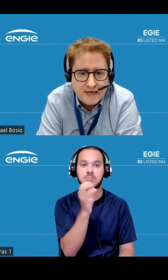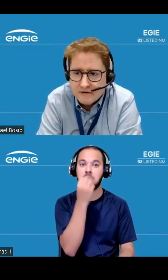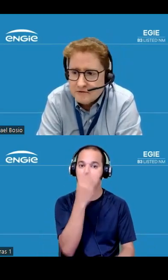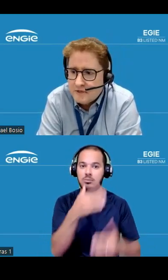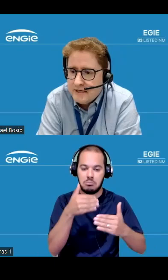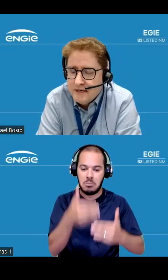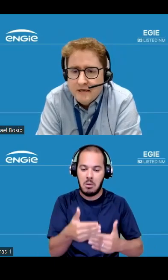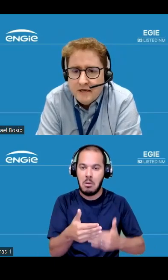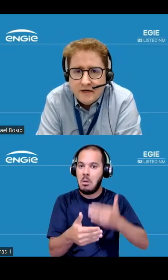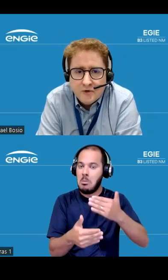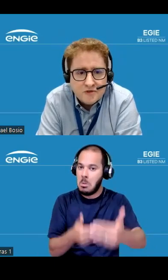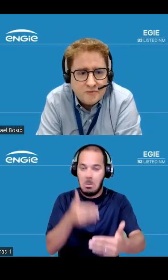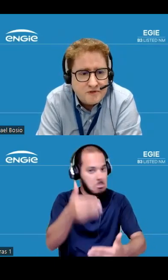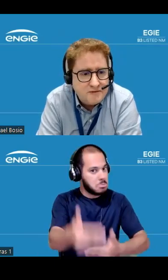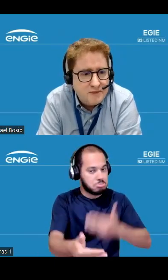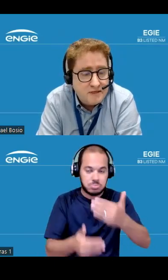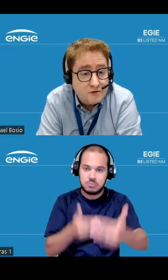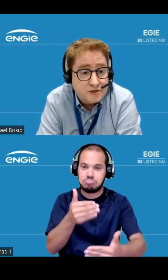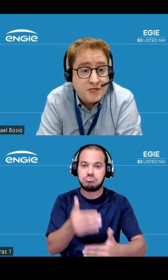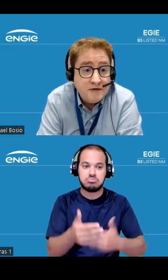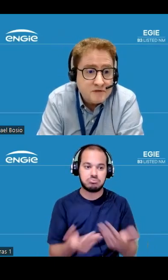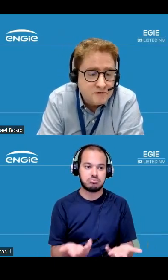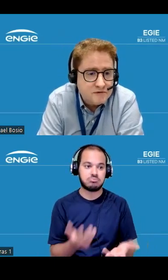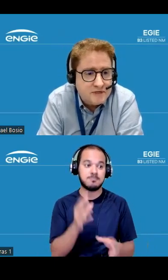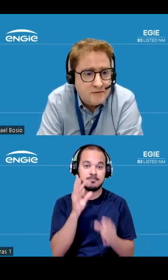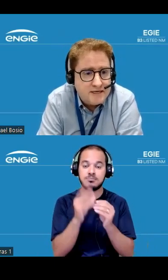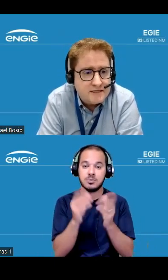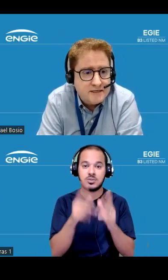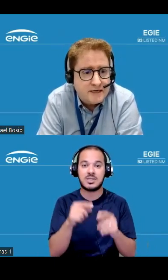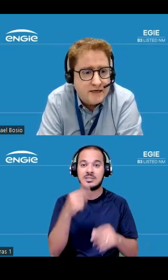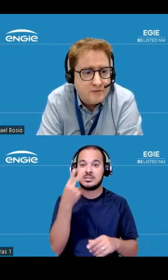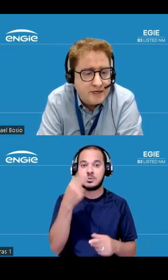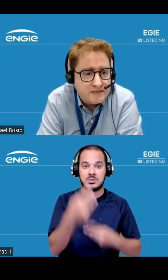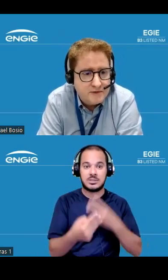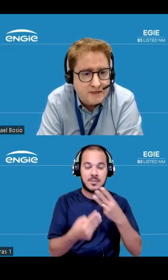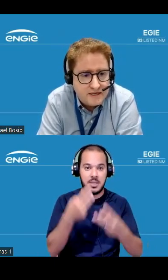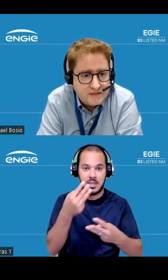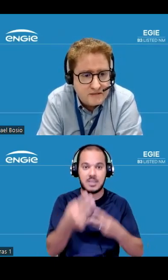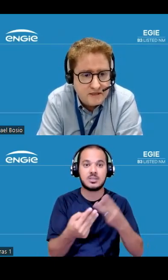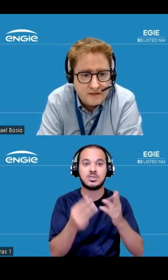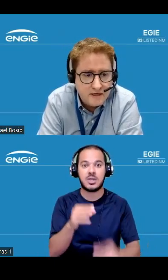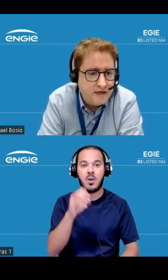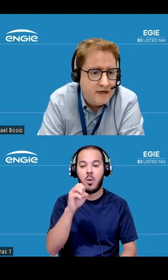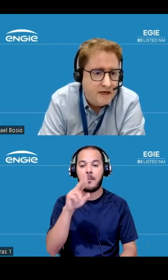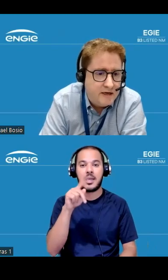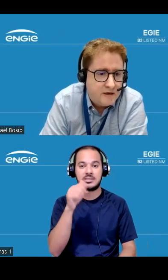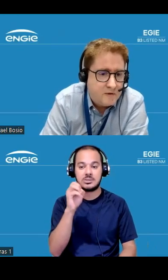a passos largos o que nos possibilitou já no segundo trimestre entrar em operação em testes